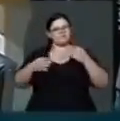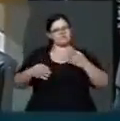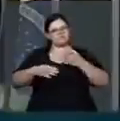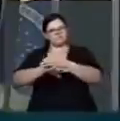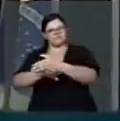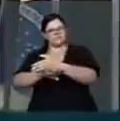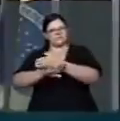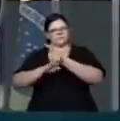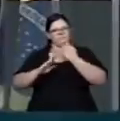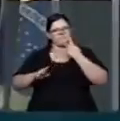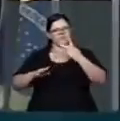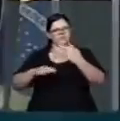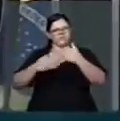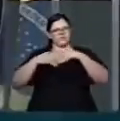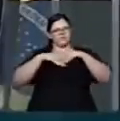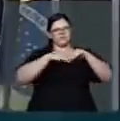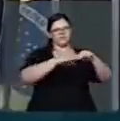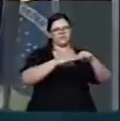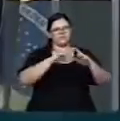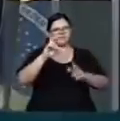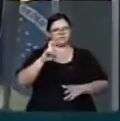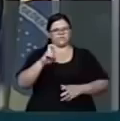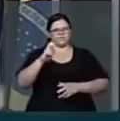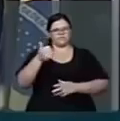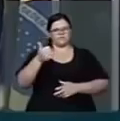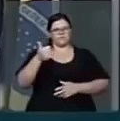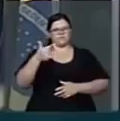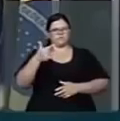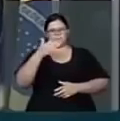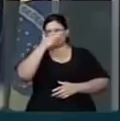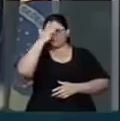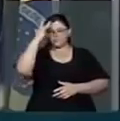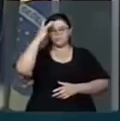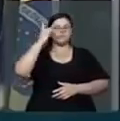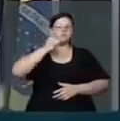do procedimento de 512 parlamentares.